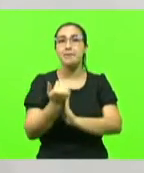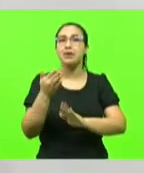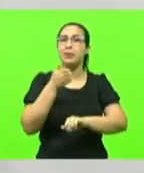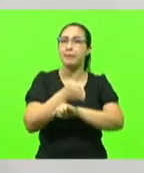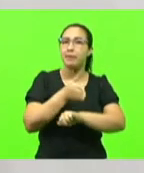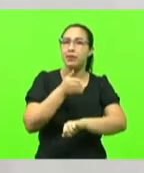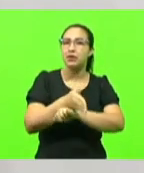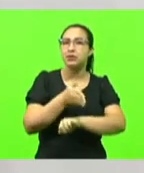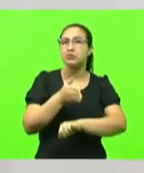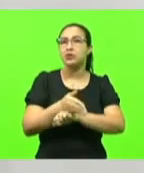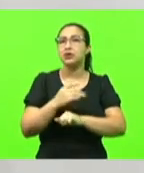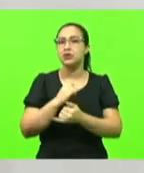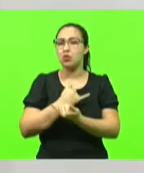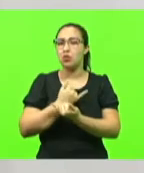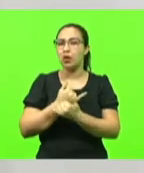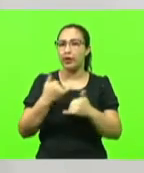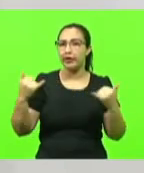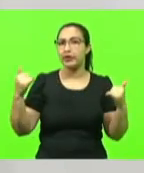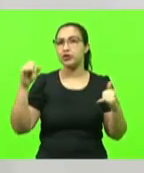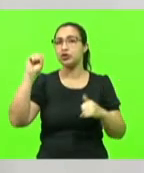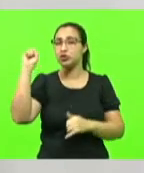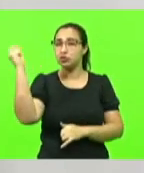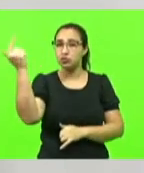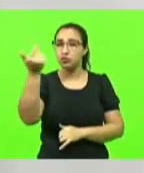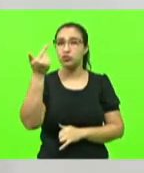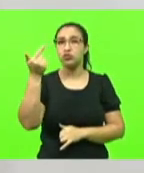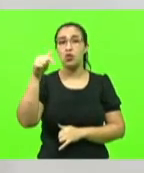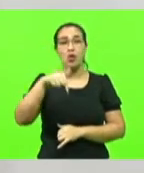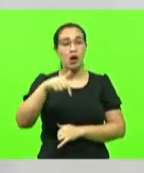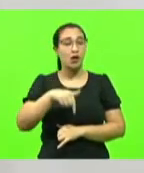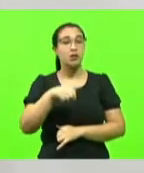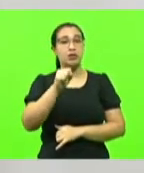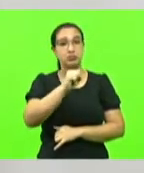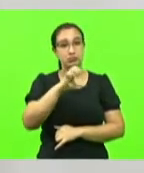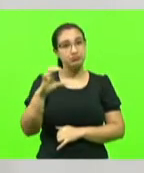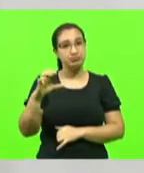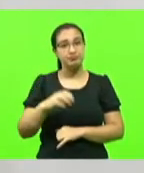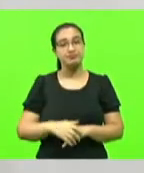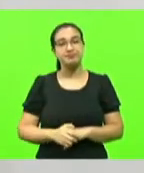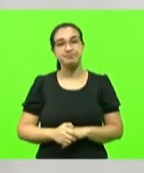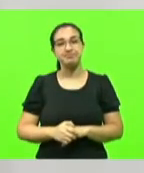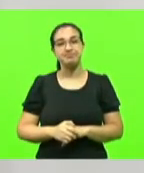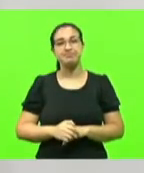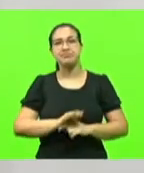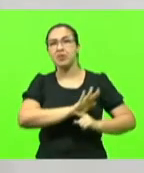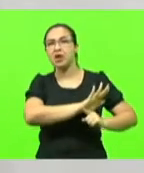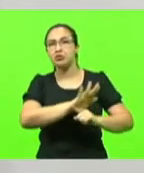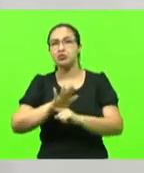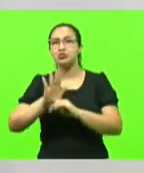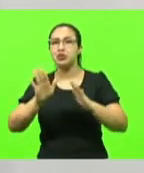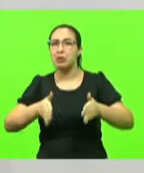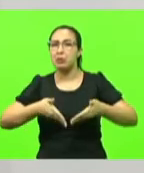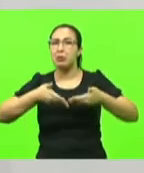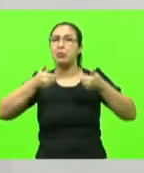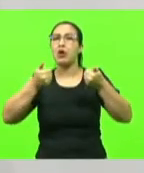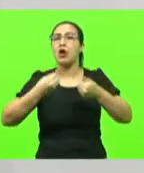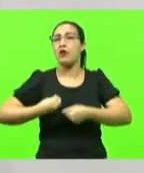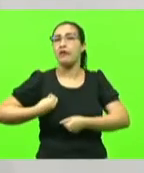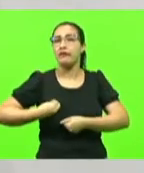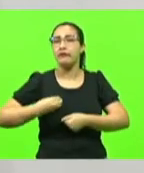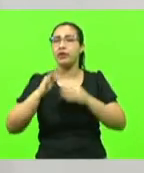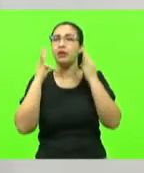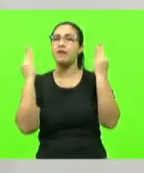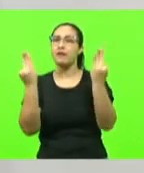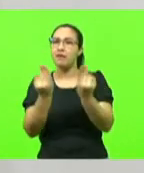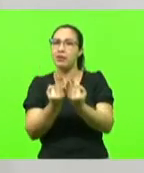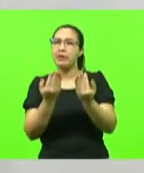energia solar na matriz energética do estado de Santa Catarina, contribuir para a melhoria das condições de vida das famílias de